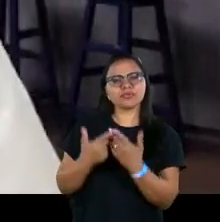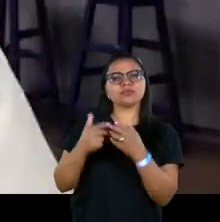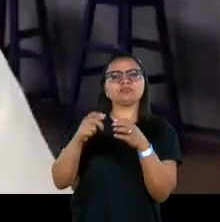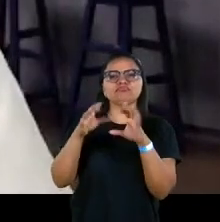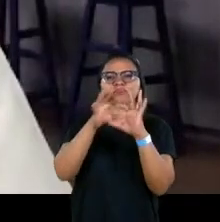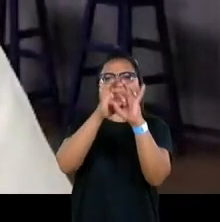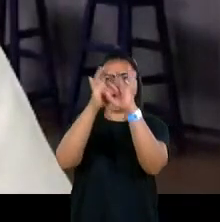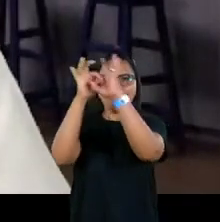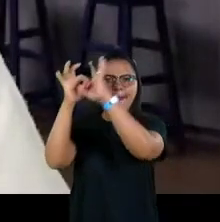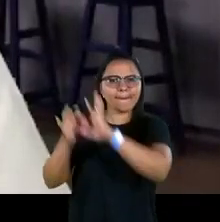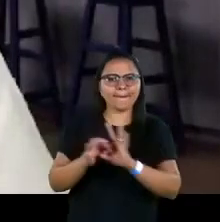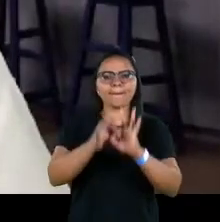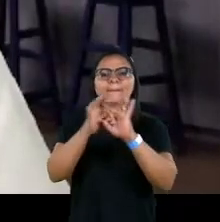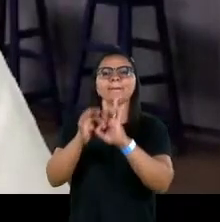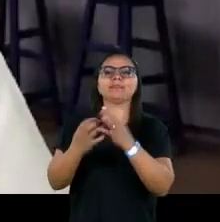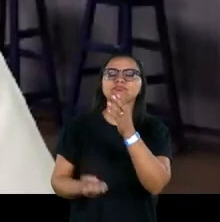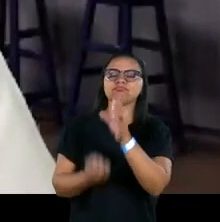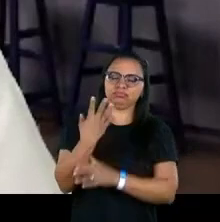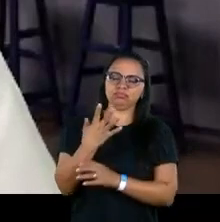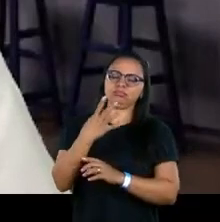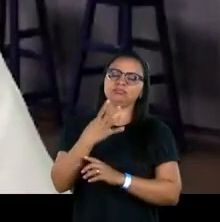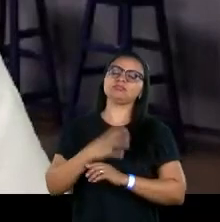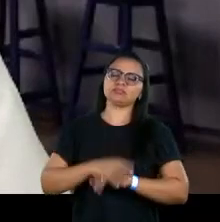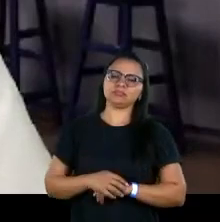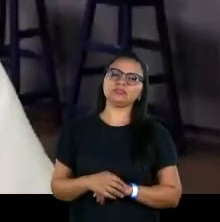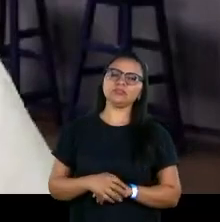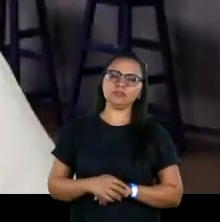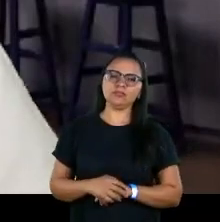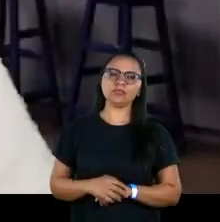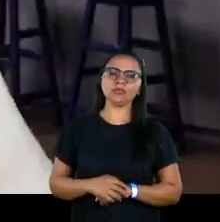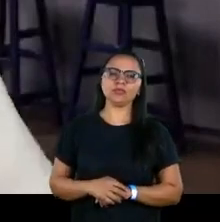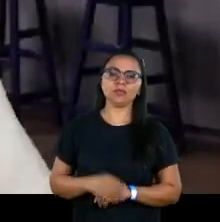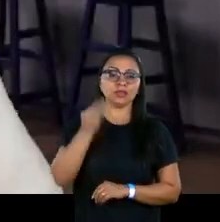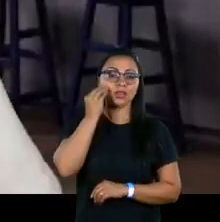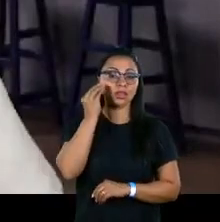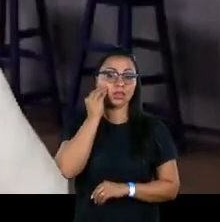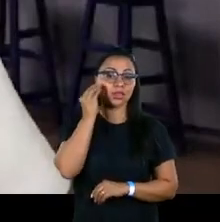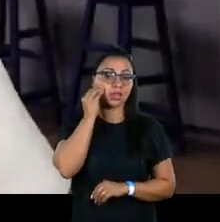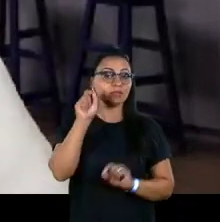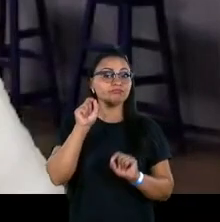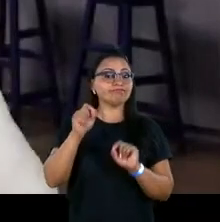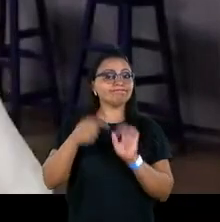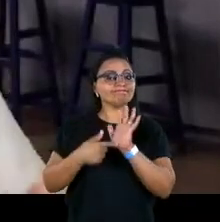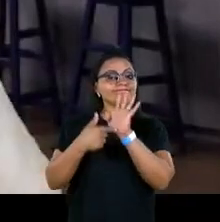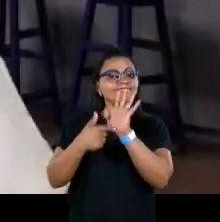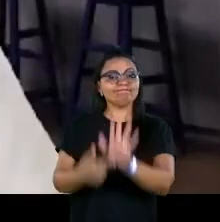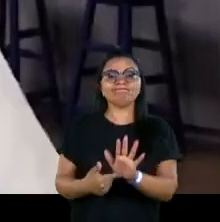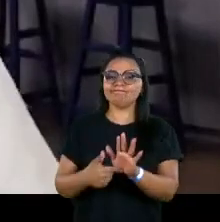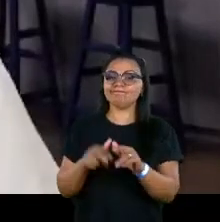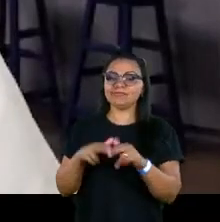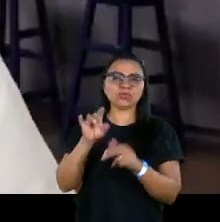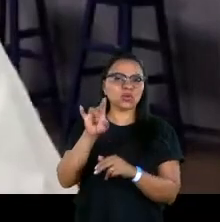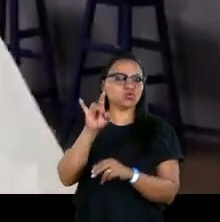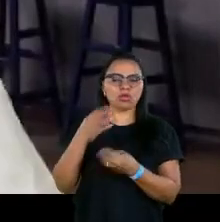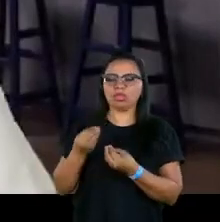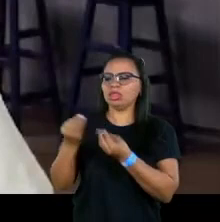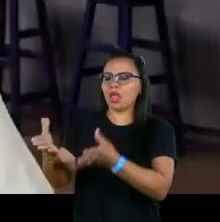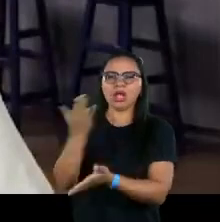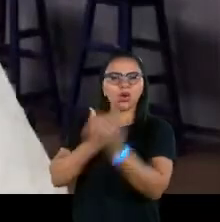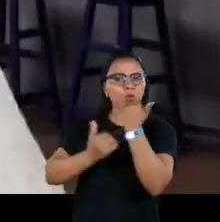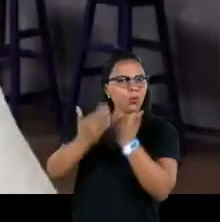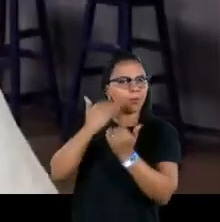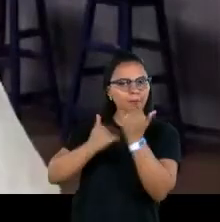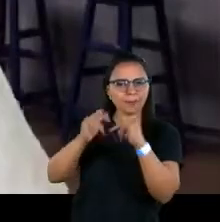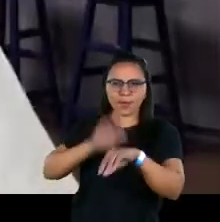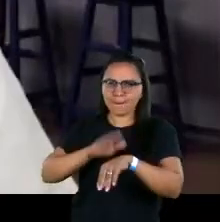incrível de solidariedade da Ação da Cidadania. E a gente procura justamente atuar para além da simples distribuição do alimento, que